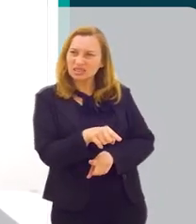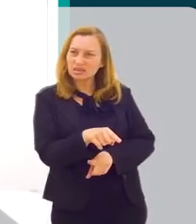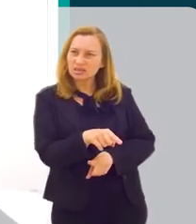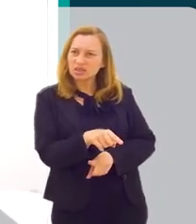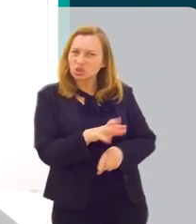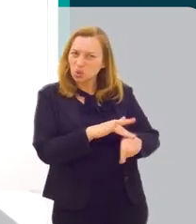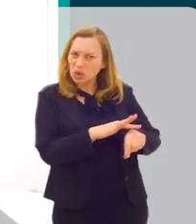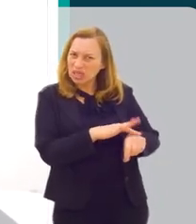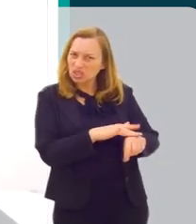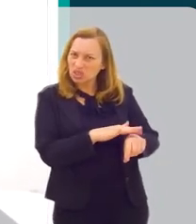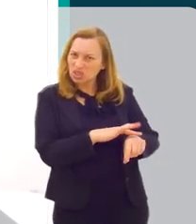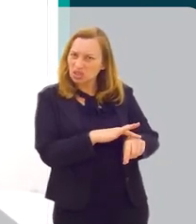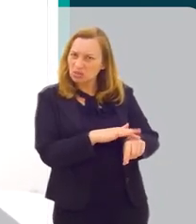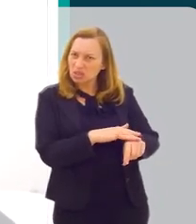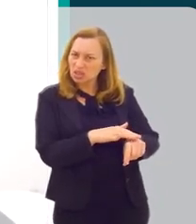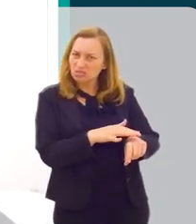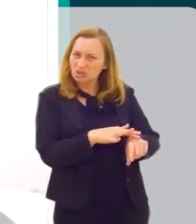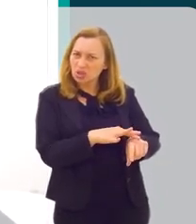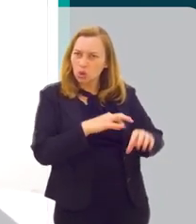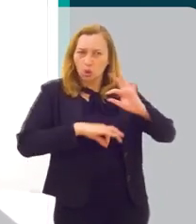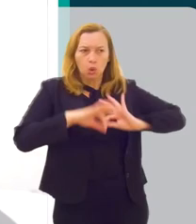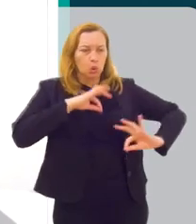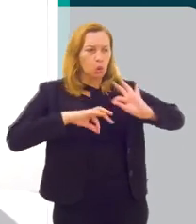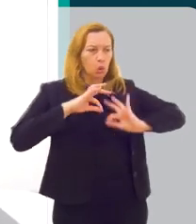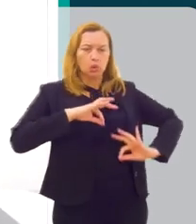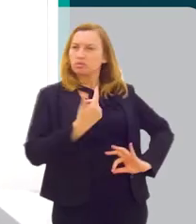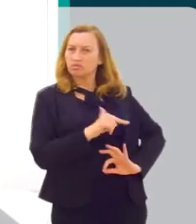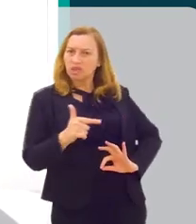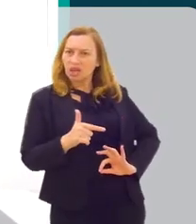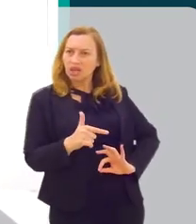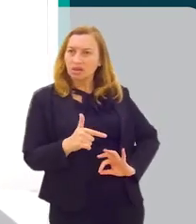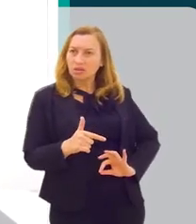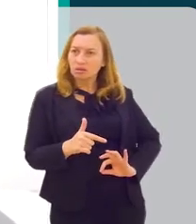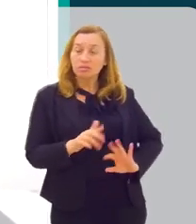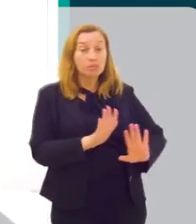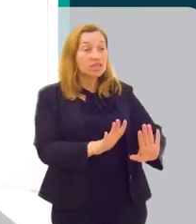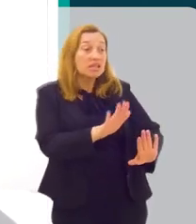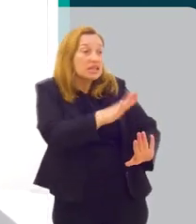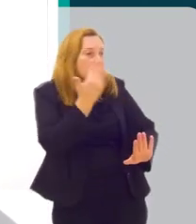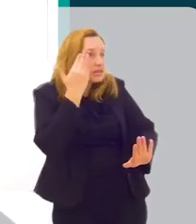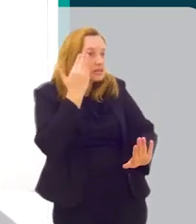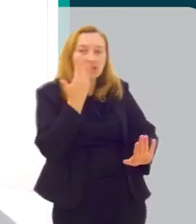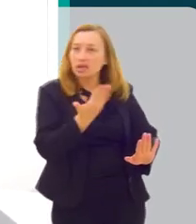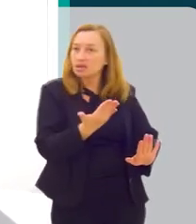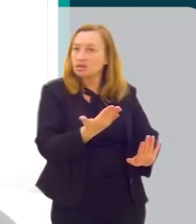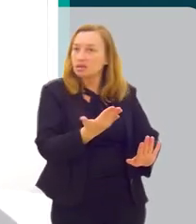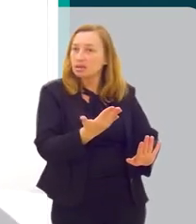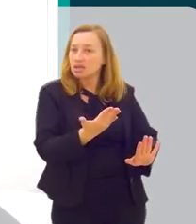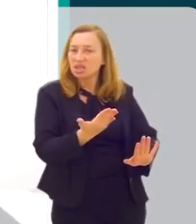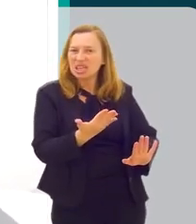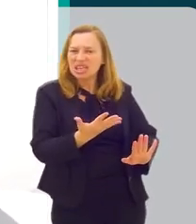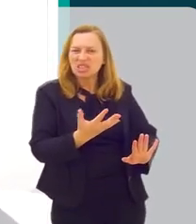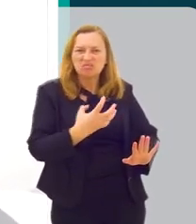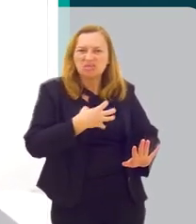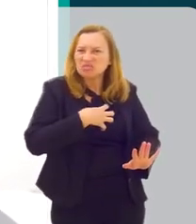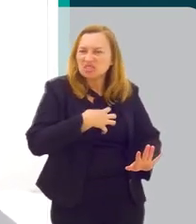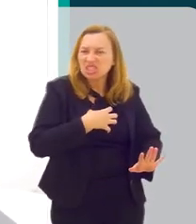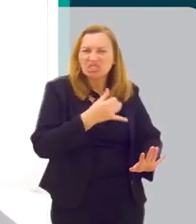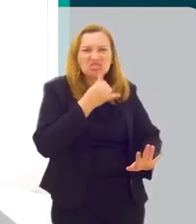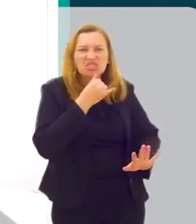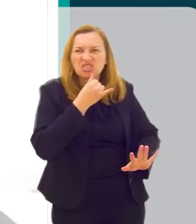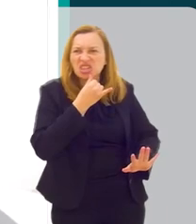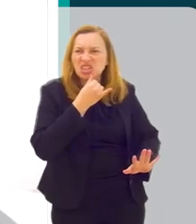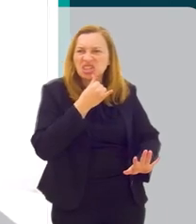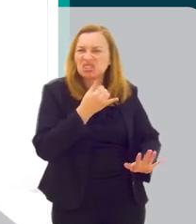doentes. Por quê? Porque eles se compreendem dessa forma, não trazem